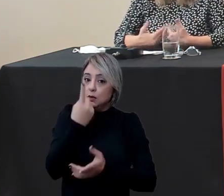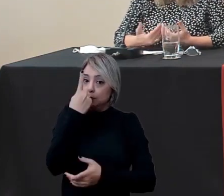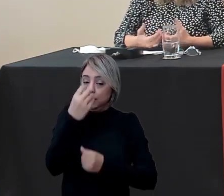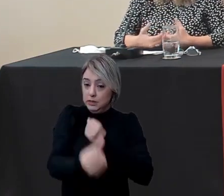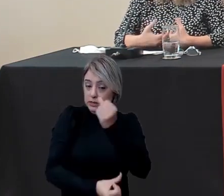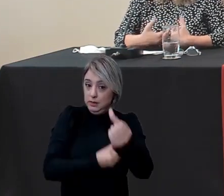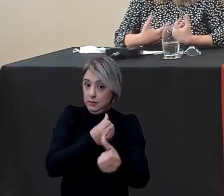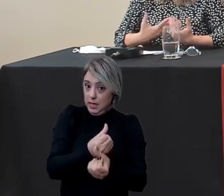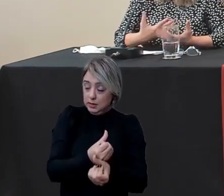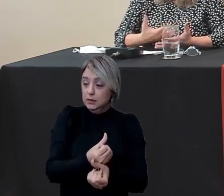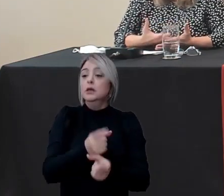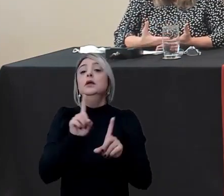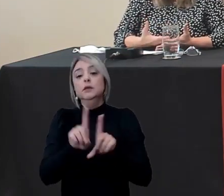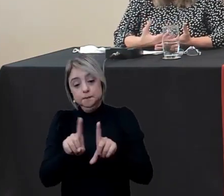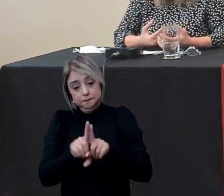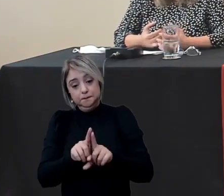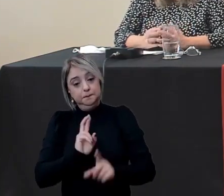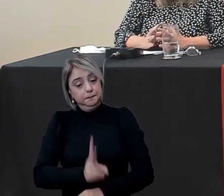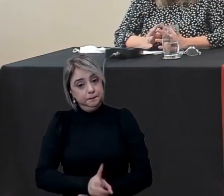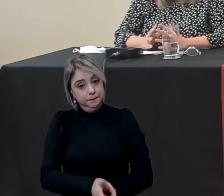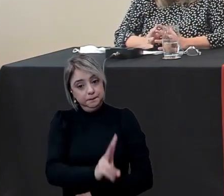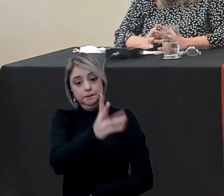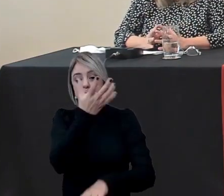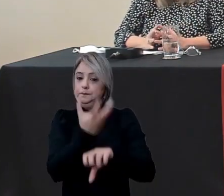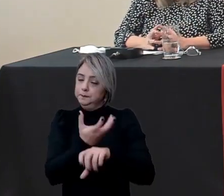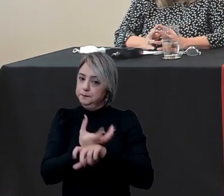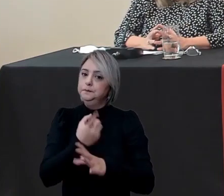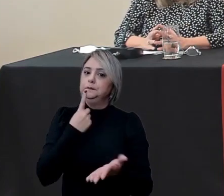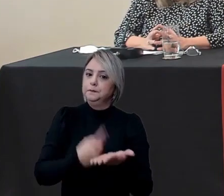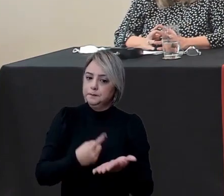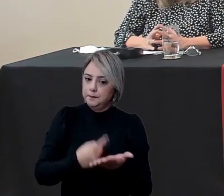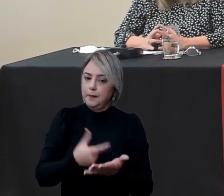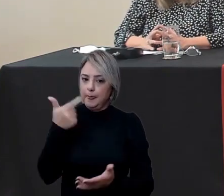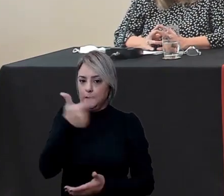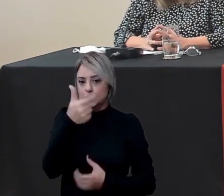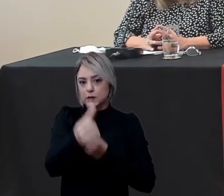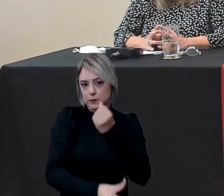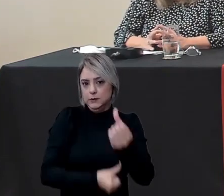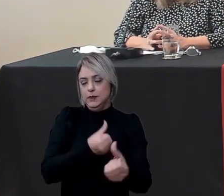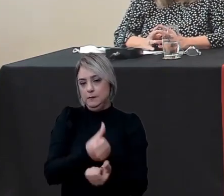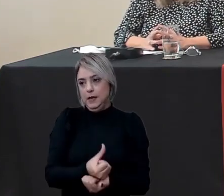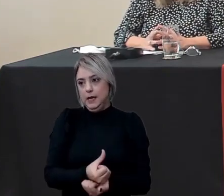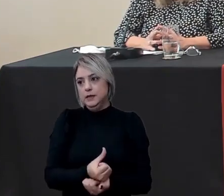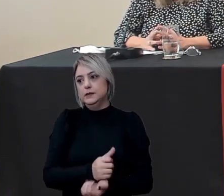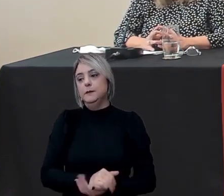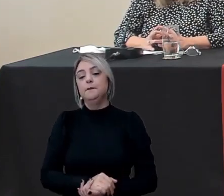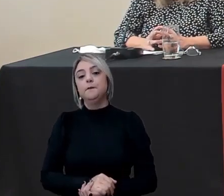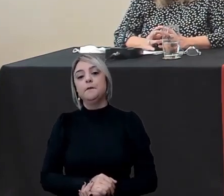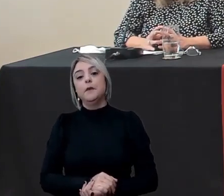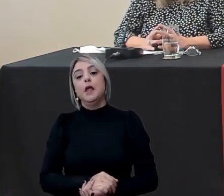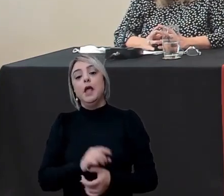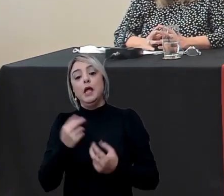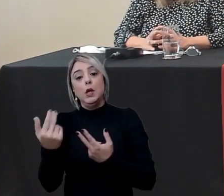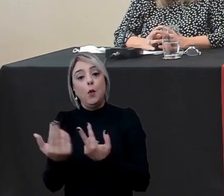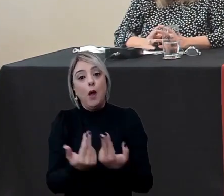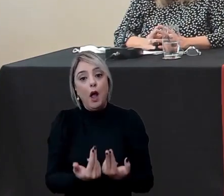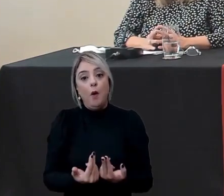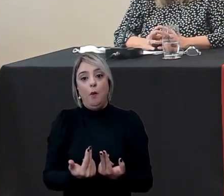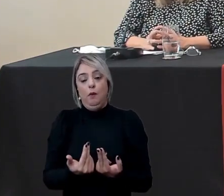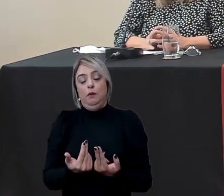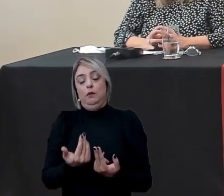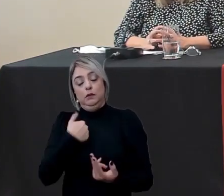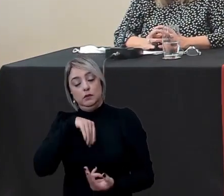primeiro semestre poderiam também seguir essas disciplinas obrigatórias no segundo semestre do mesmo modo